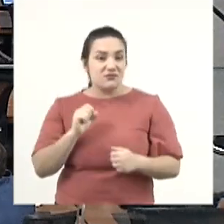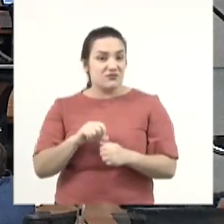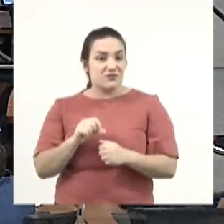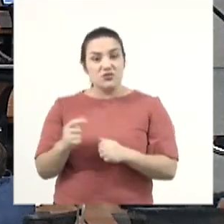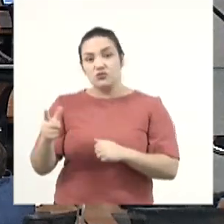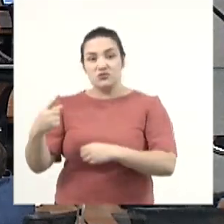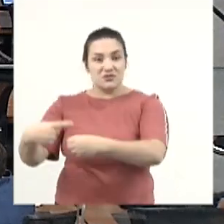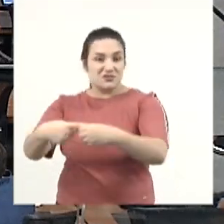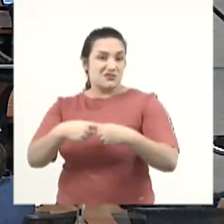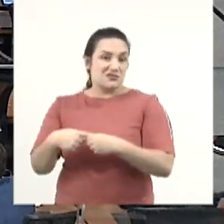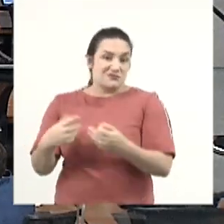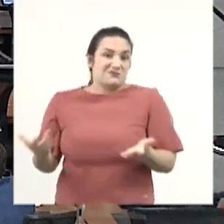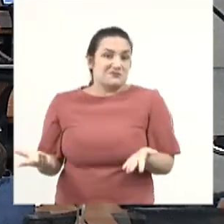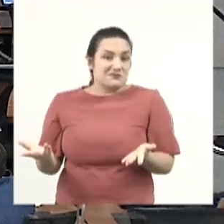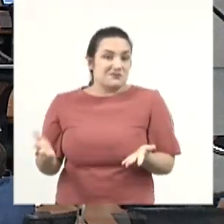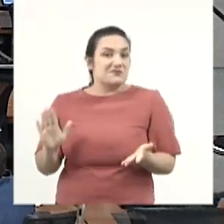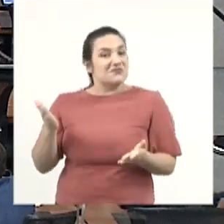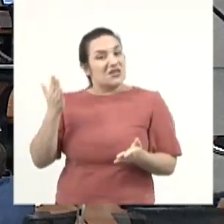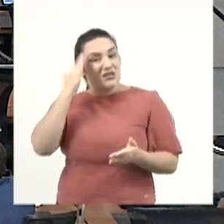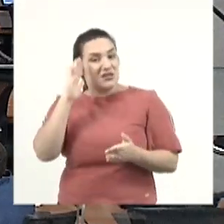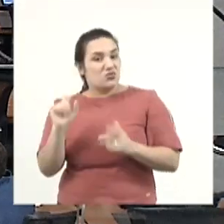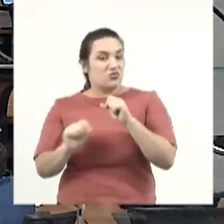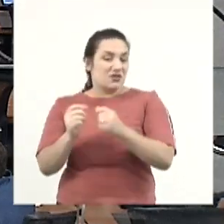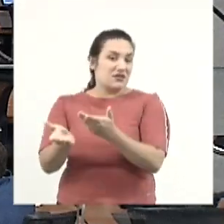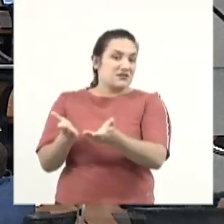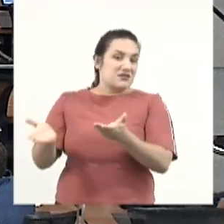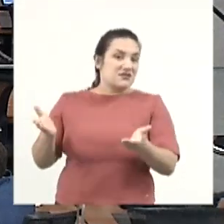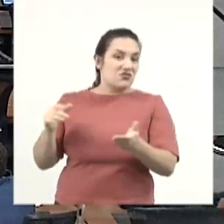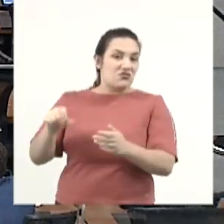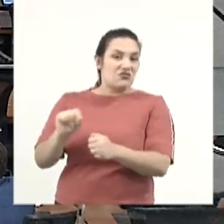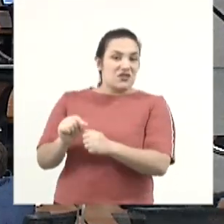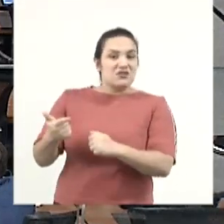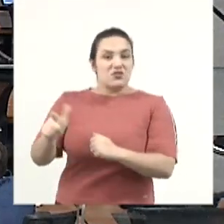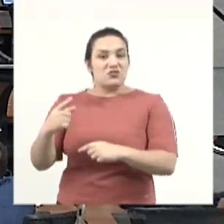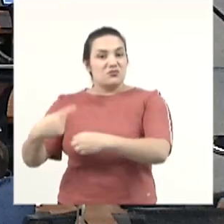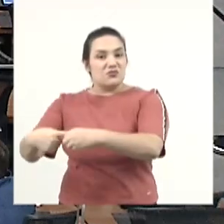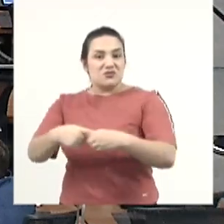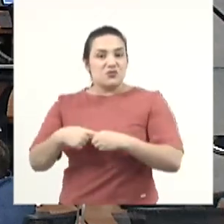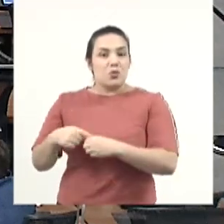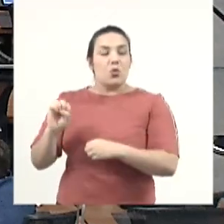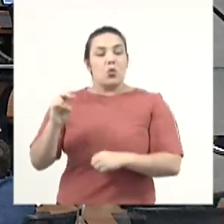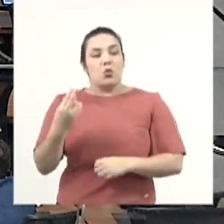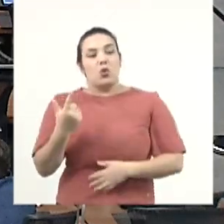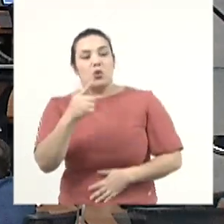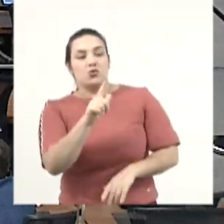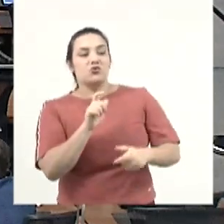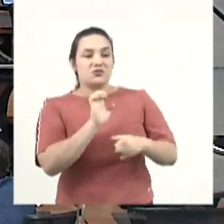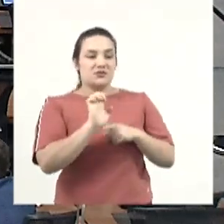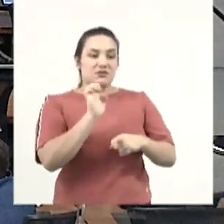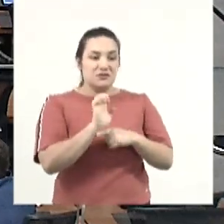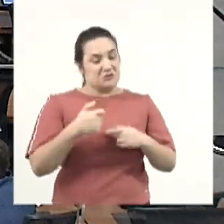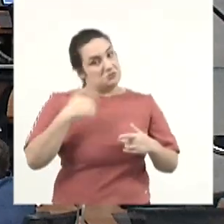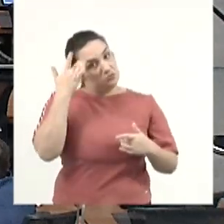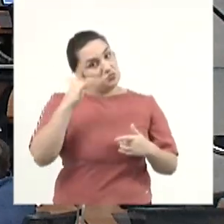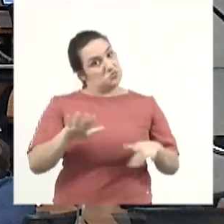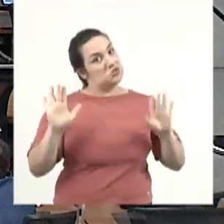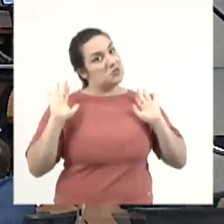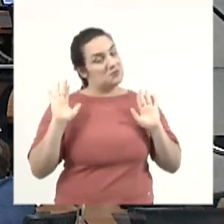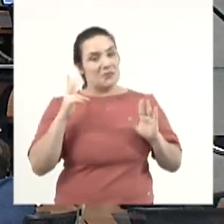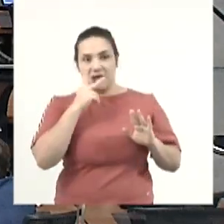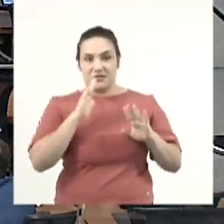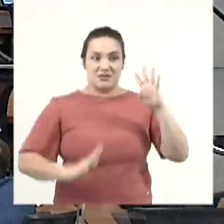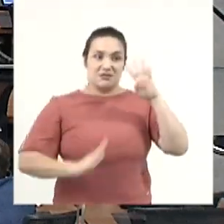em outro município, então ele está já subentendendo que essa licitação feita em outro município ou em outro estado, não sei detalhes da ata, foi